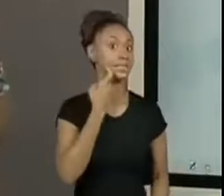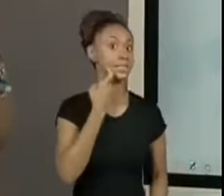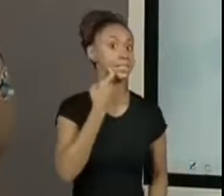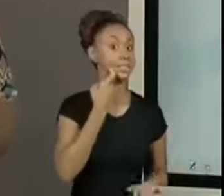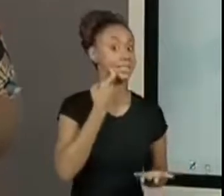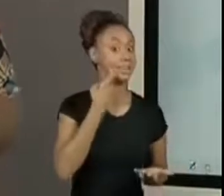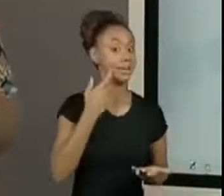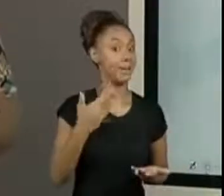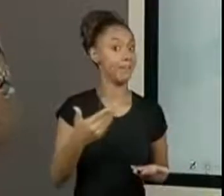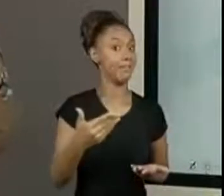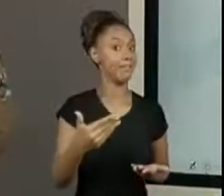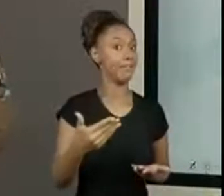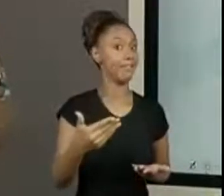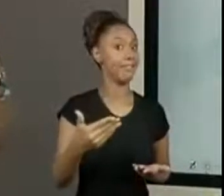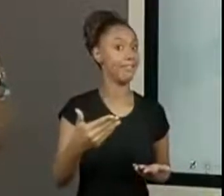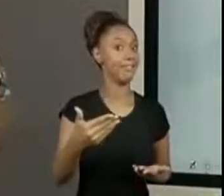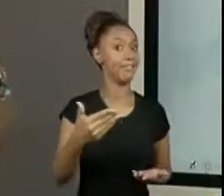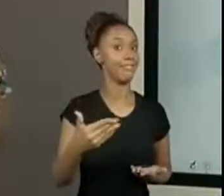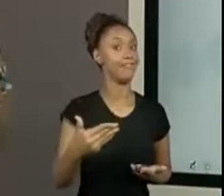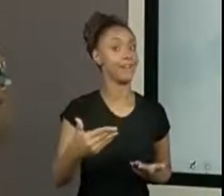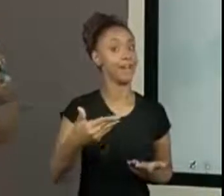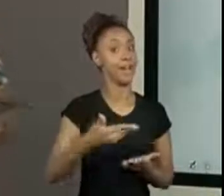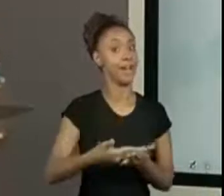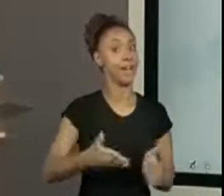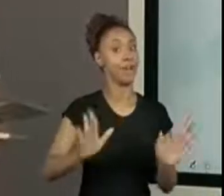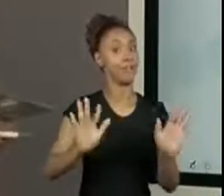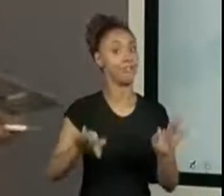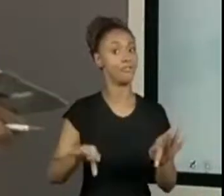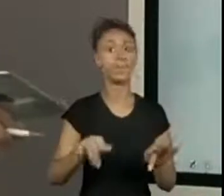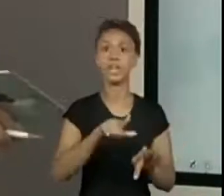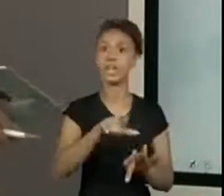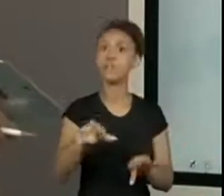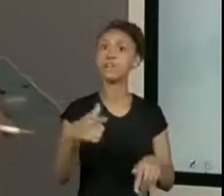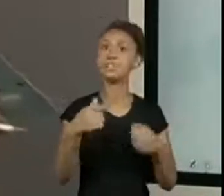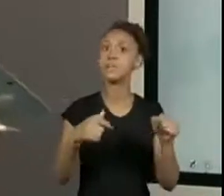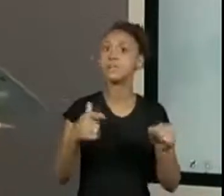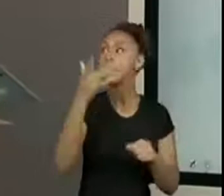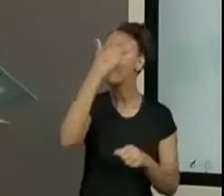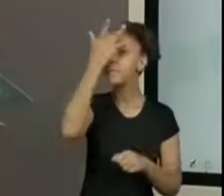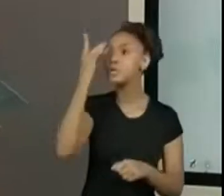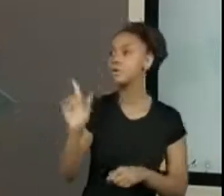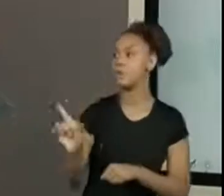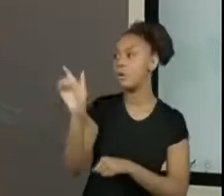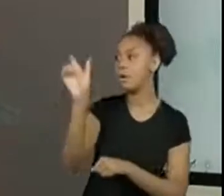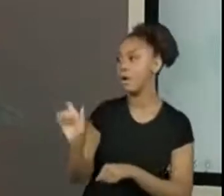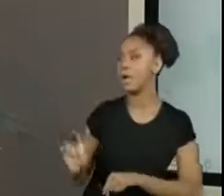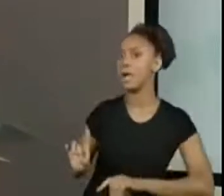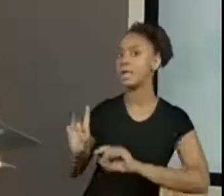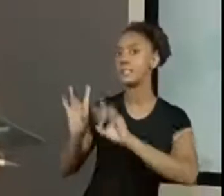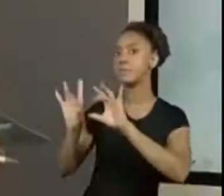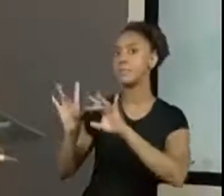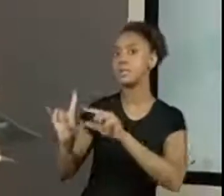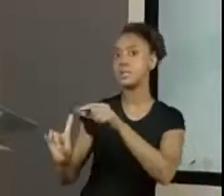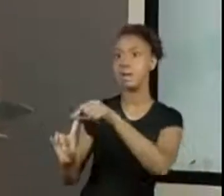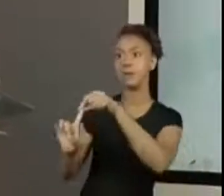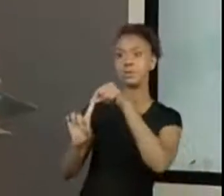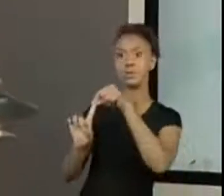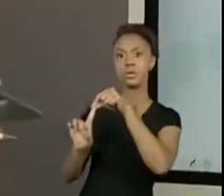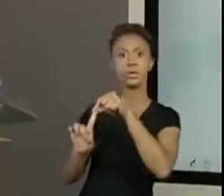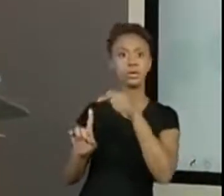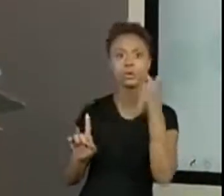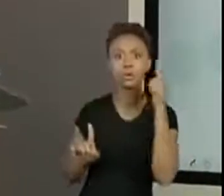próximo, que nós vamos encerrar e vocês precisam ter a pessoa escolhida especial. Como assim se não conseguiu?